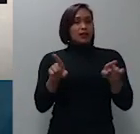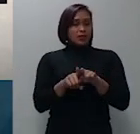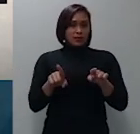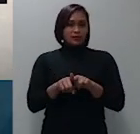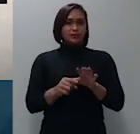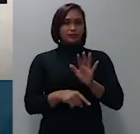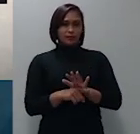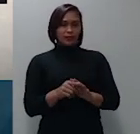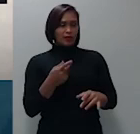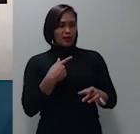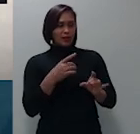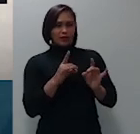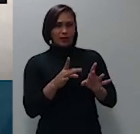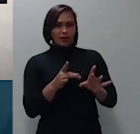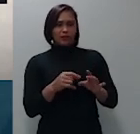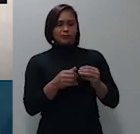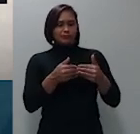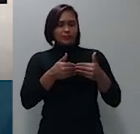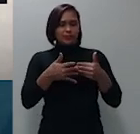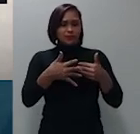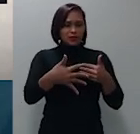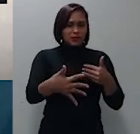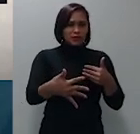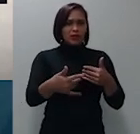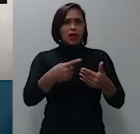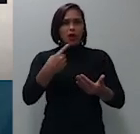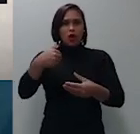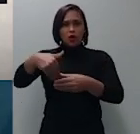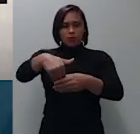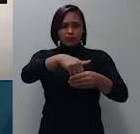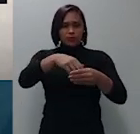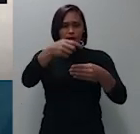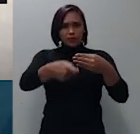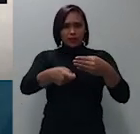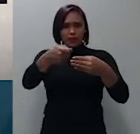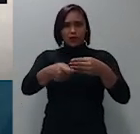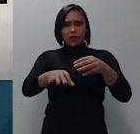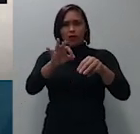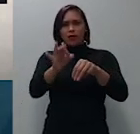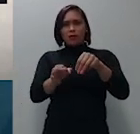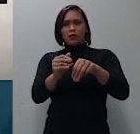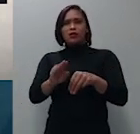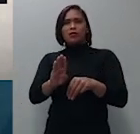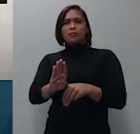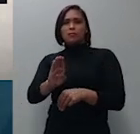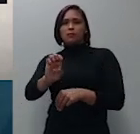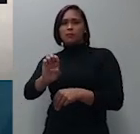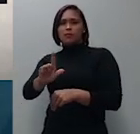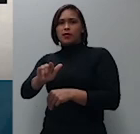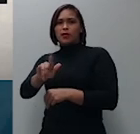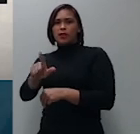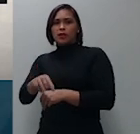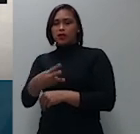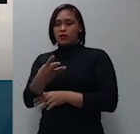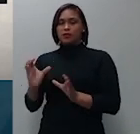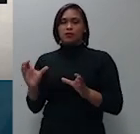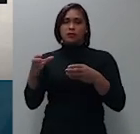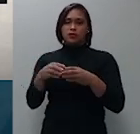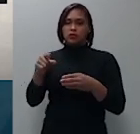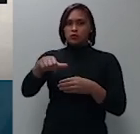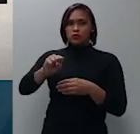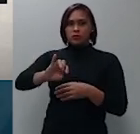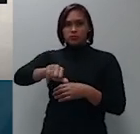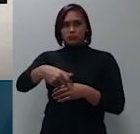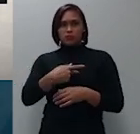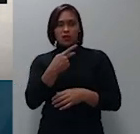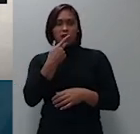longa imensa de um acordo do ministro Belize na terceira turma eu observo que se alega também no